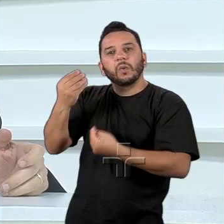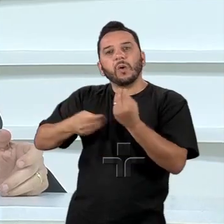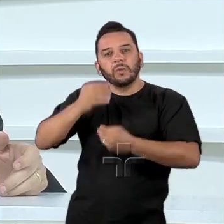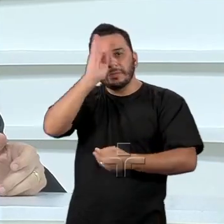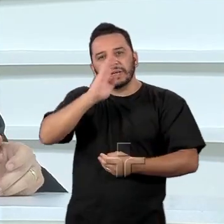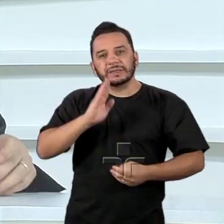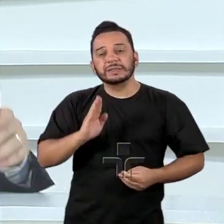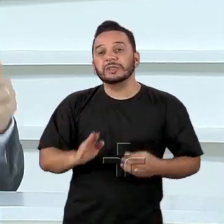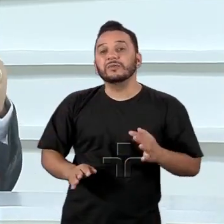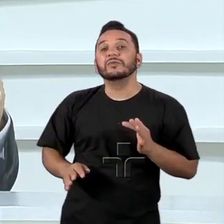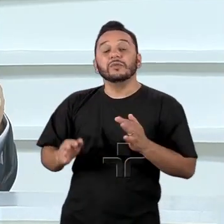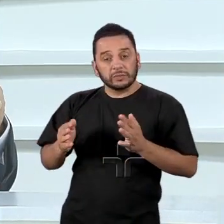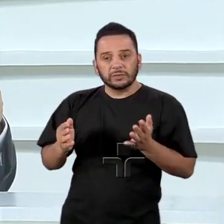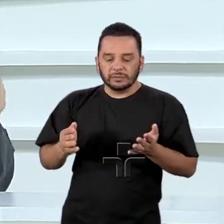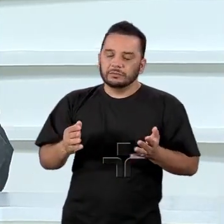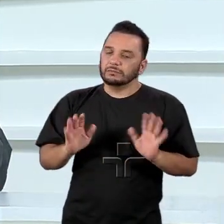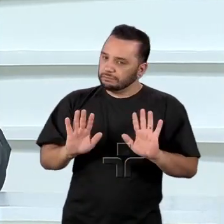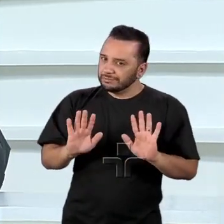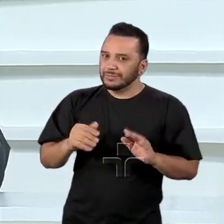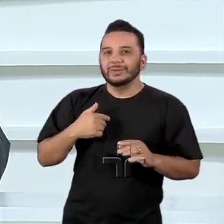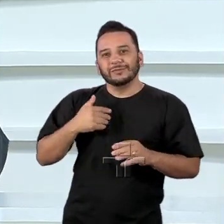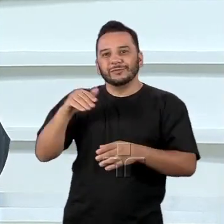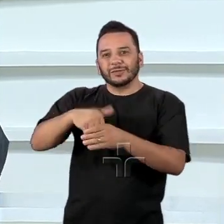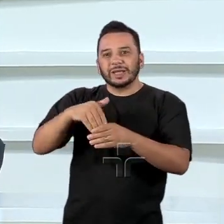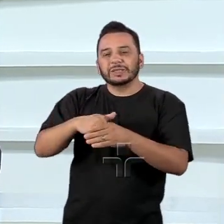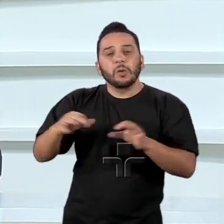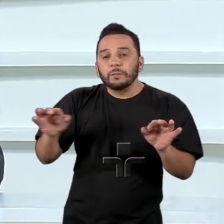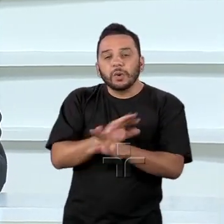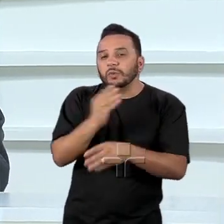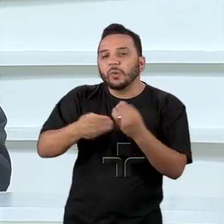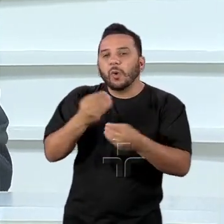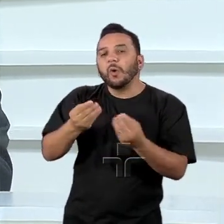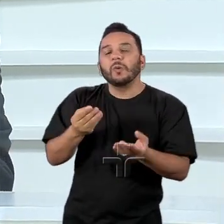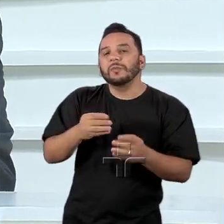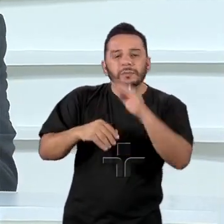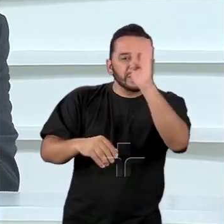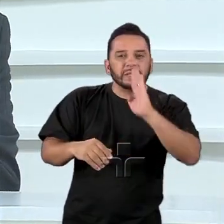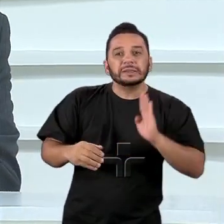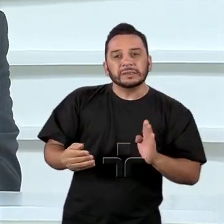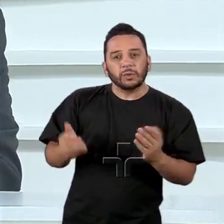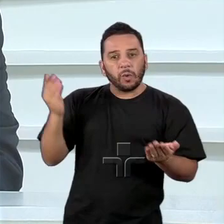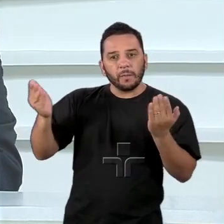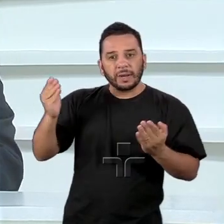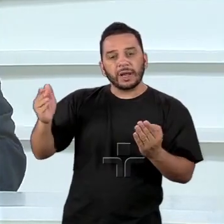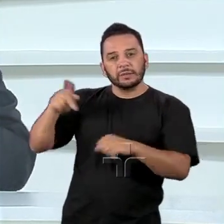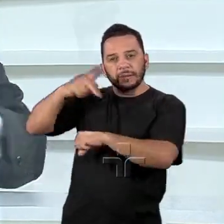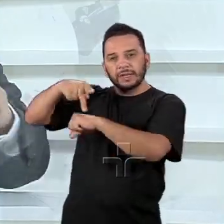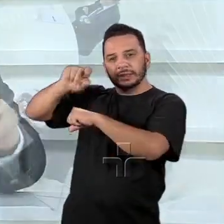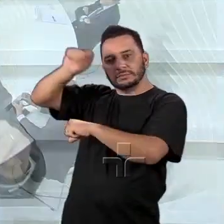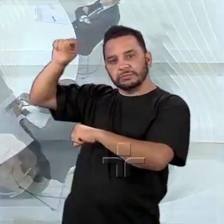próximas eleições em relação ao resto do mundo. E voltamos já, já.